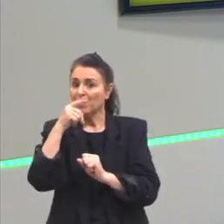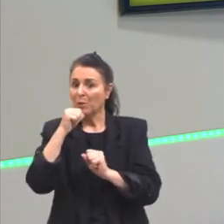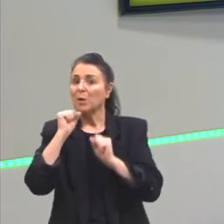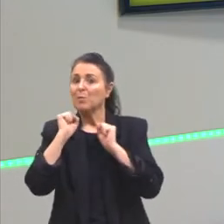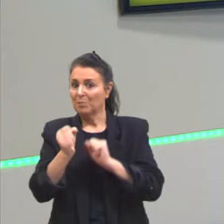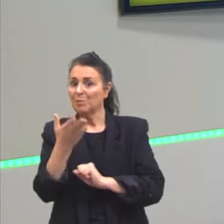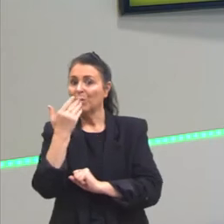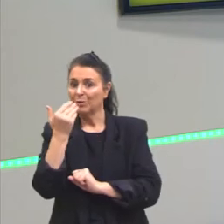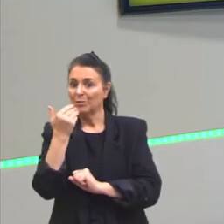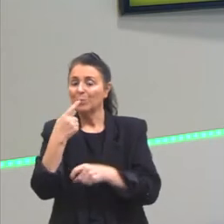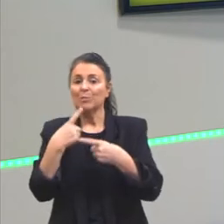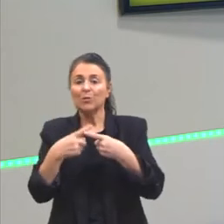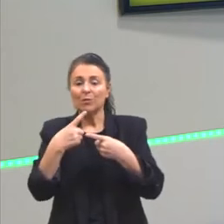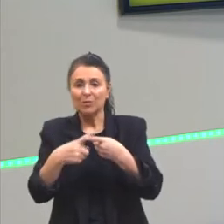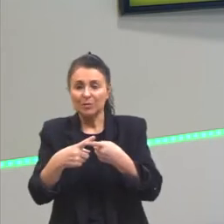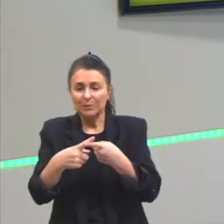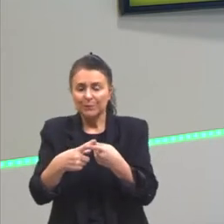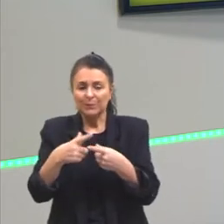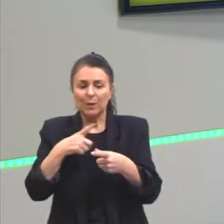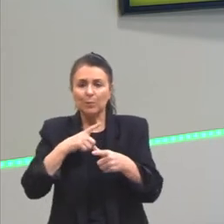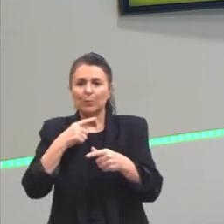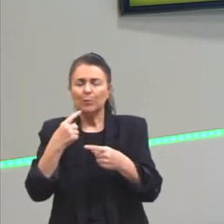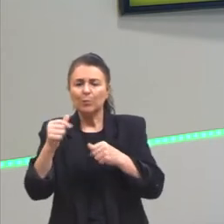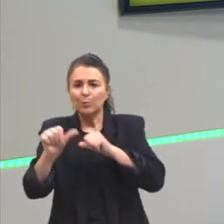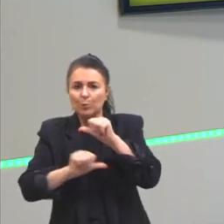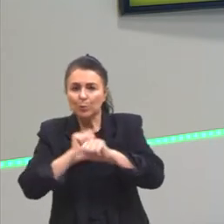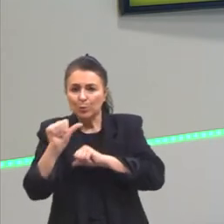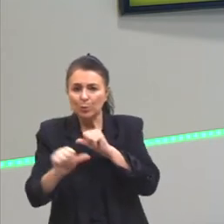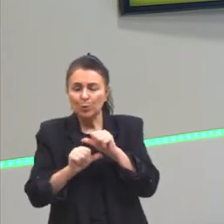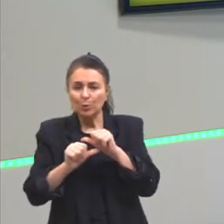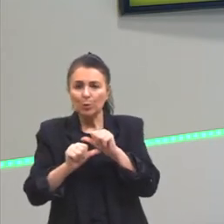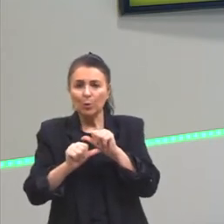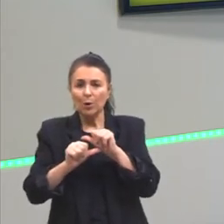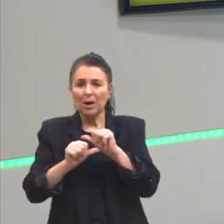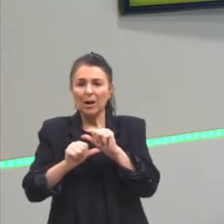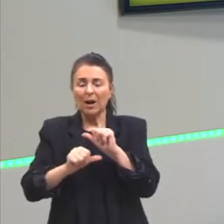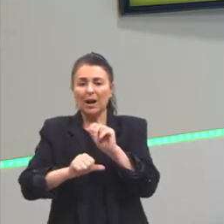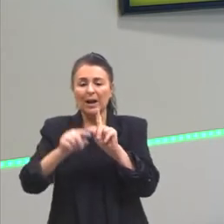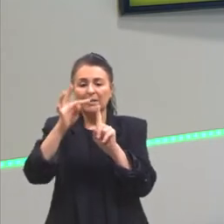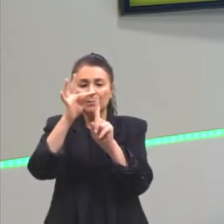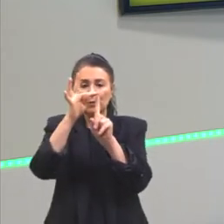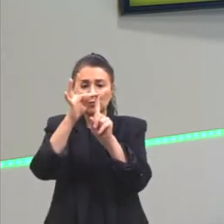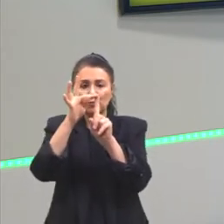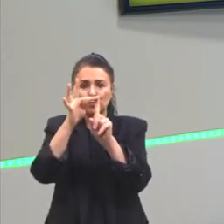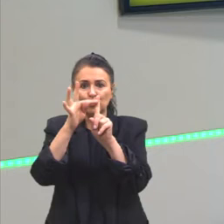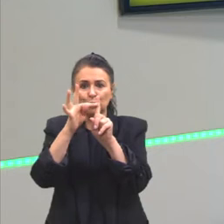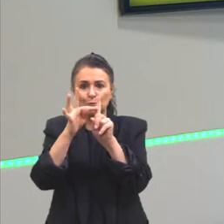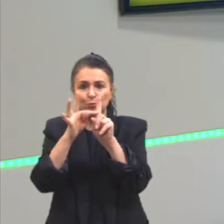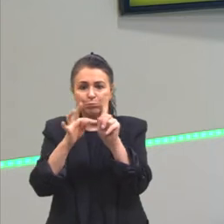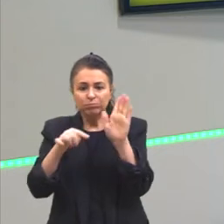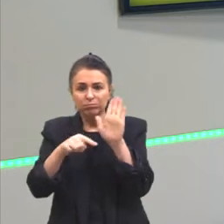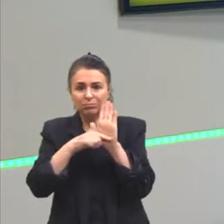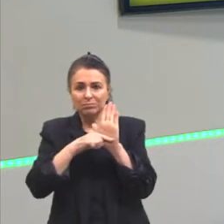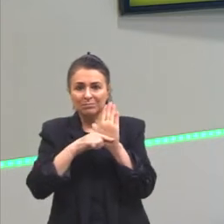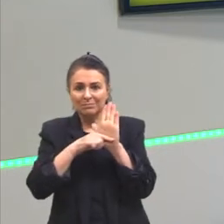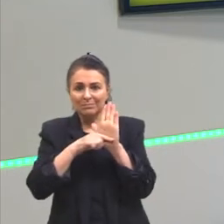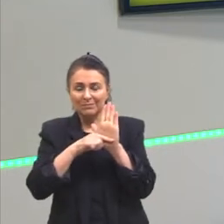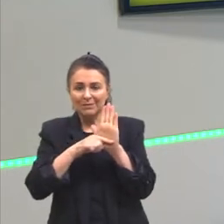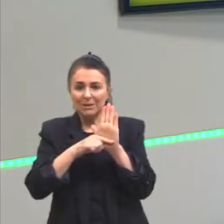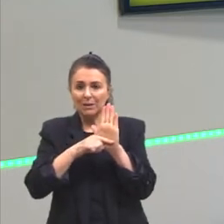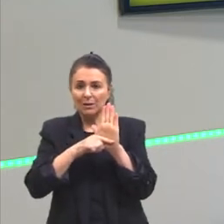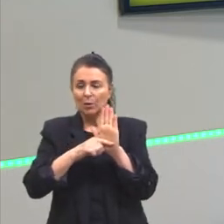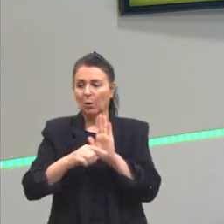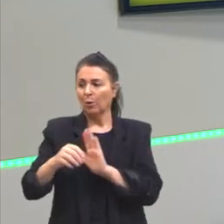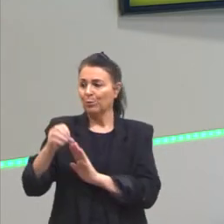alimento. Por quê? Porque abaixou a temperatura, que de alguns poucos graus, ele 3,